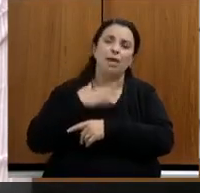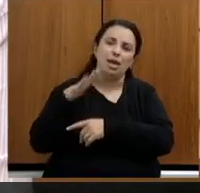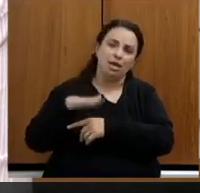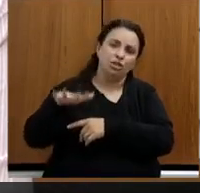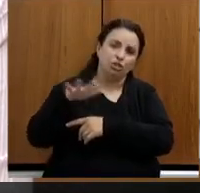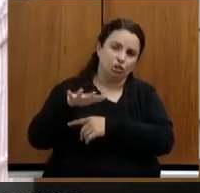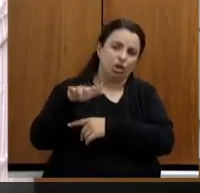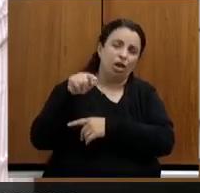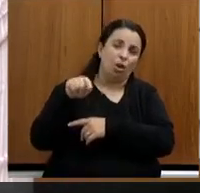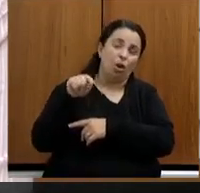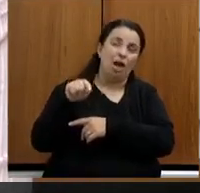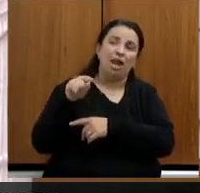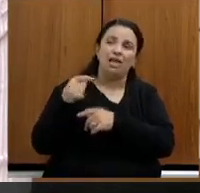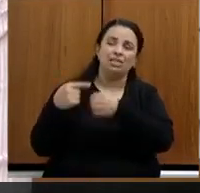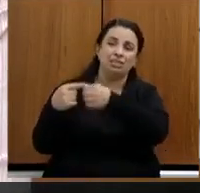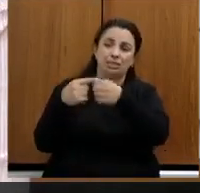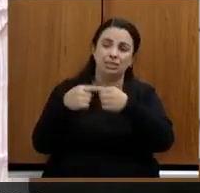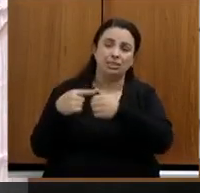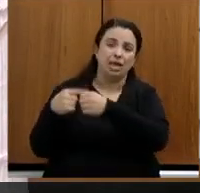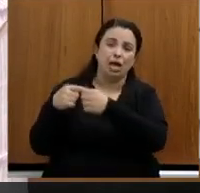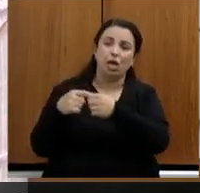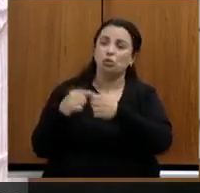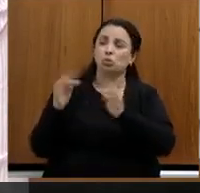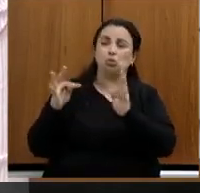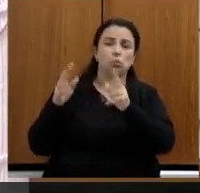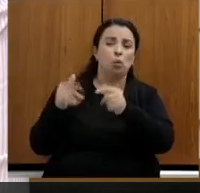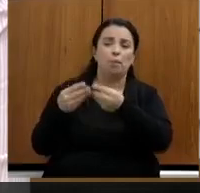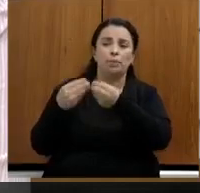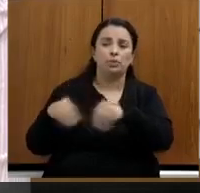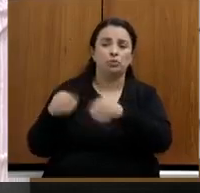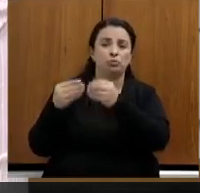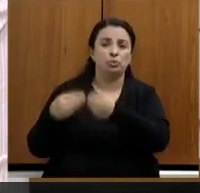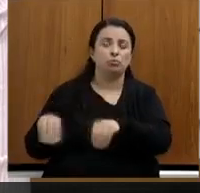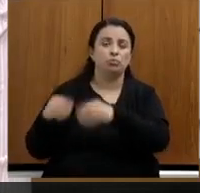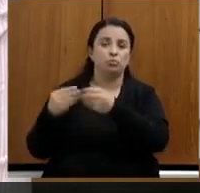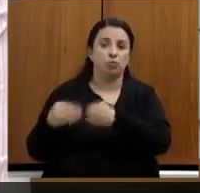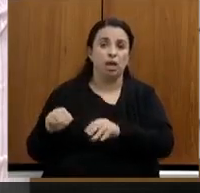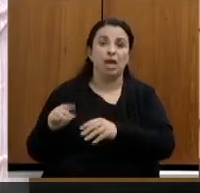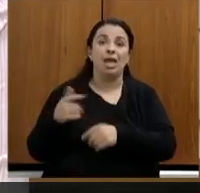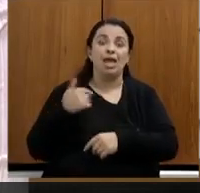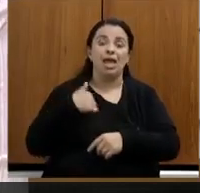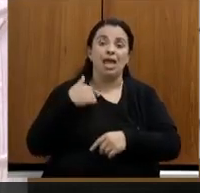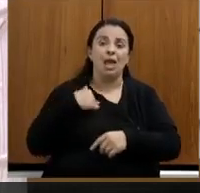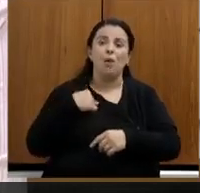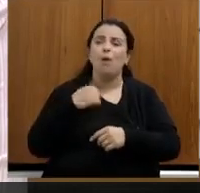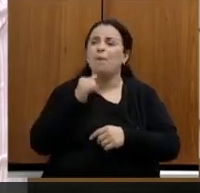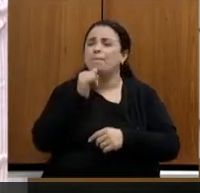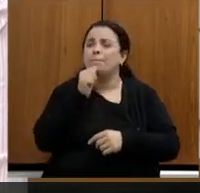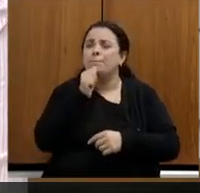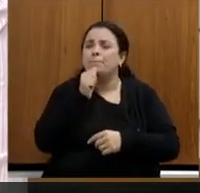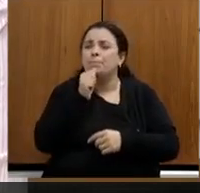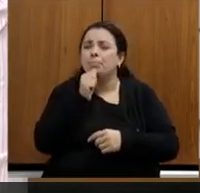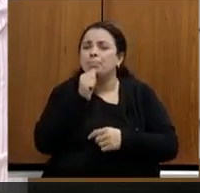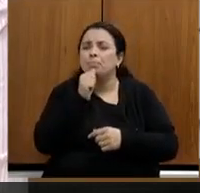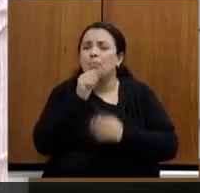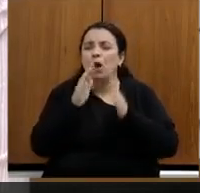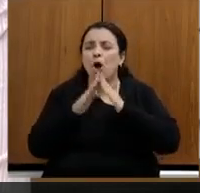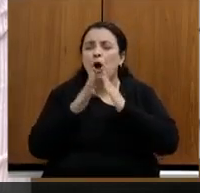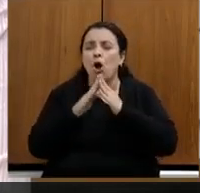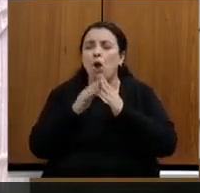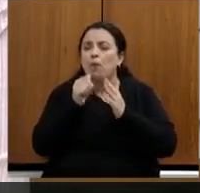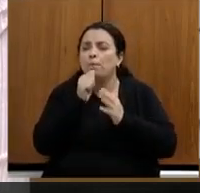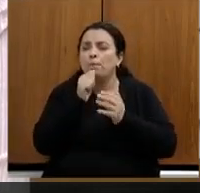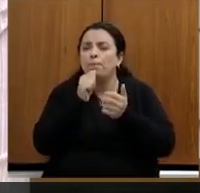totalmente atingidos eu que moro a um quarteirão do Rio Doce então assim a